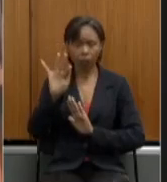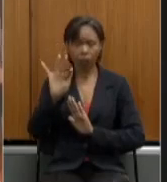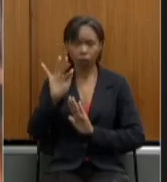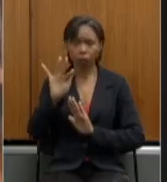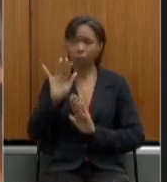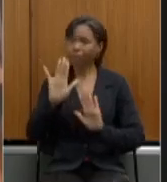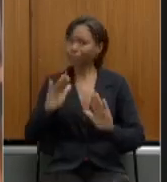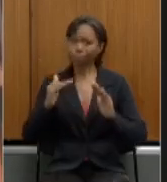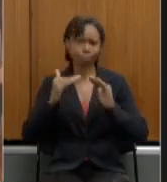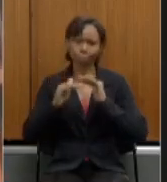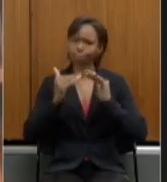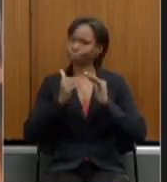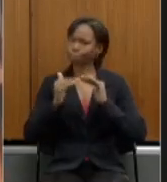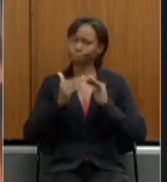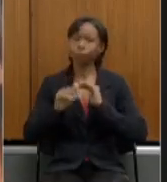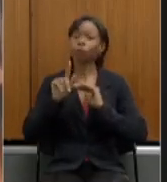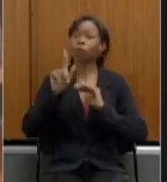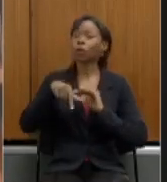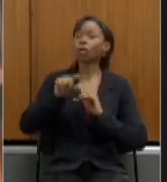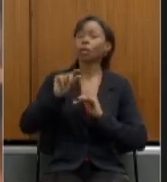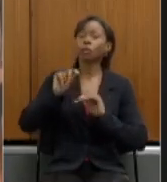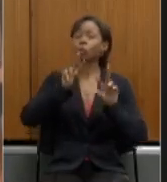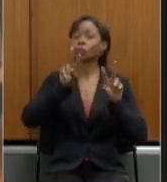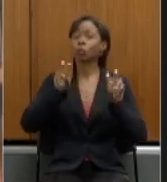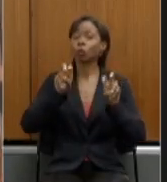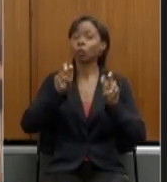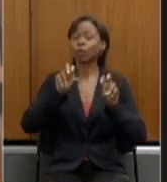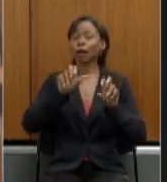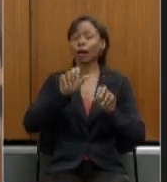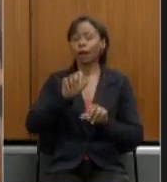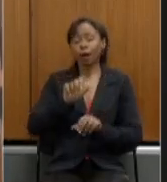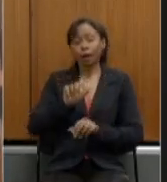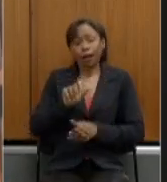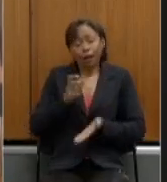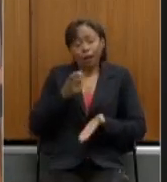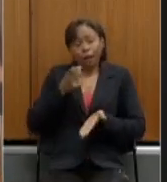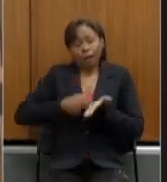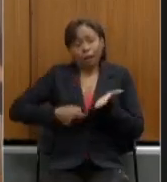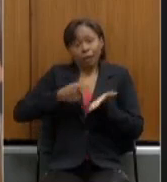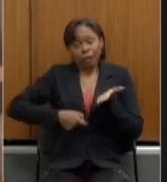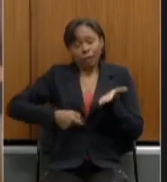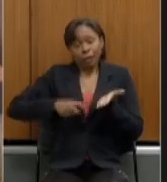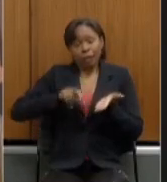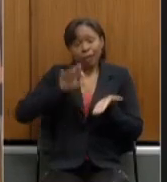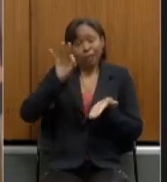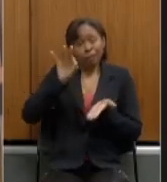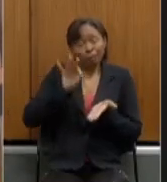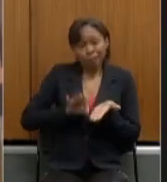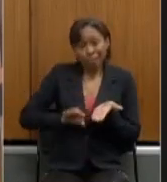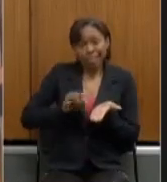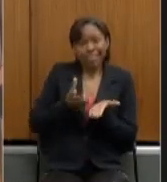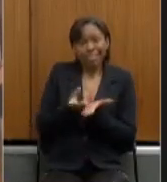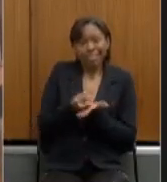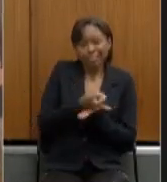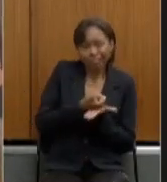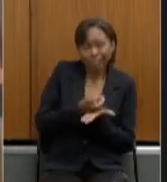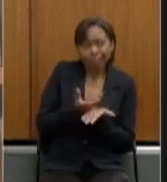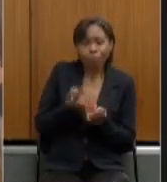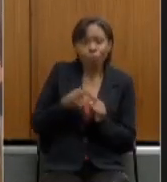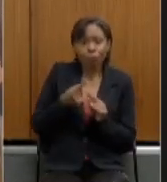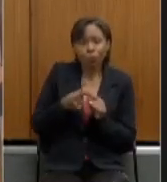concordou foi a que disse respeito às alíquotas porque na contramão de todo o movimento e